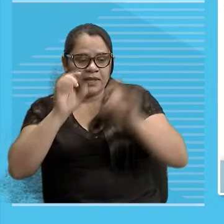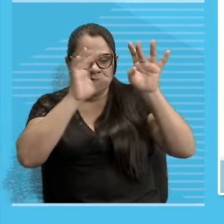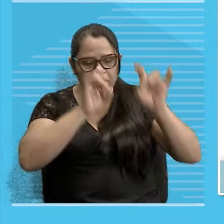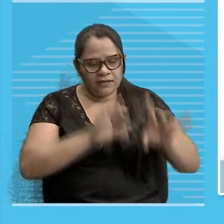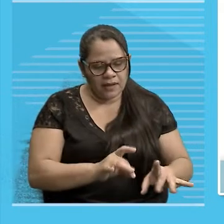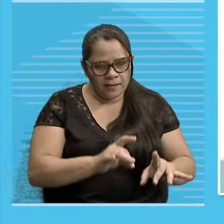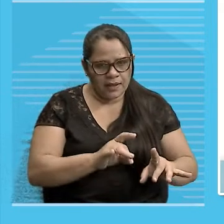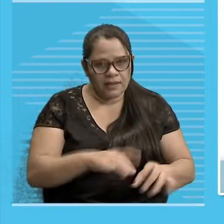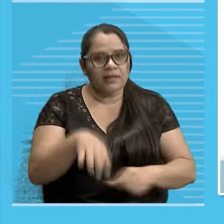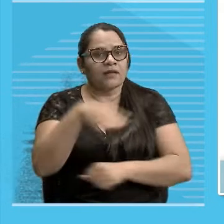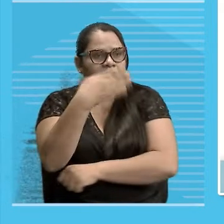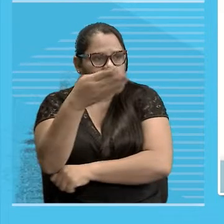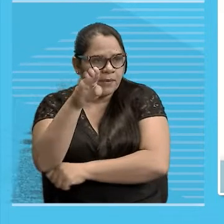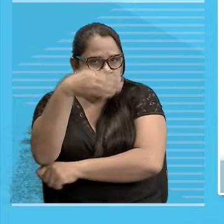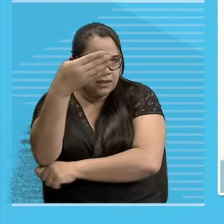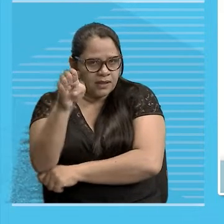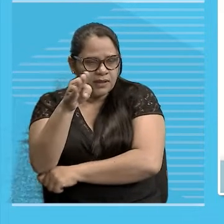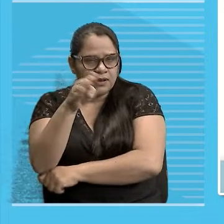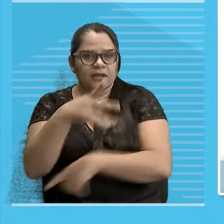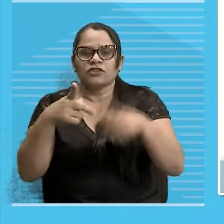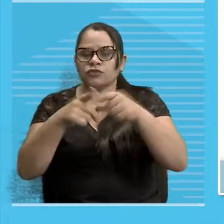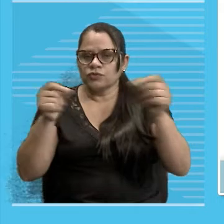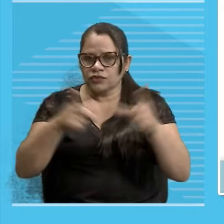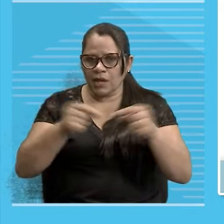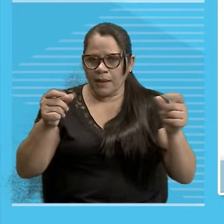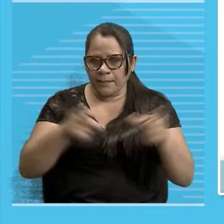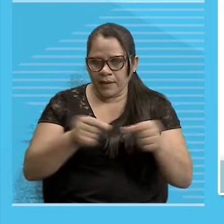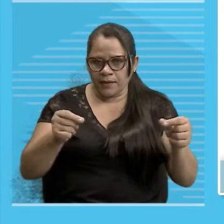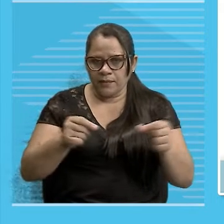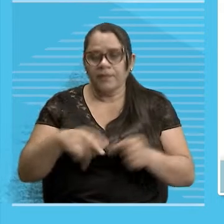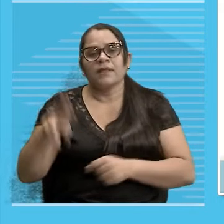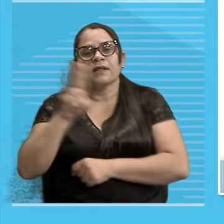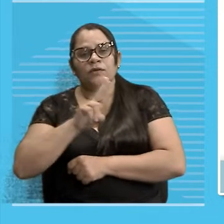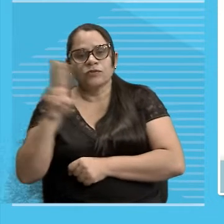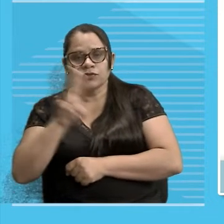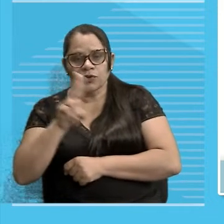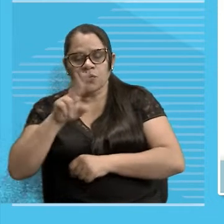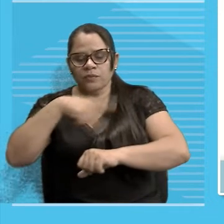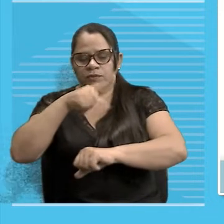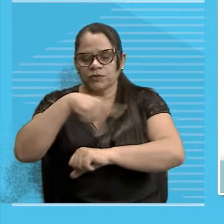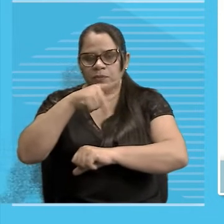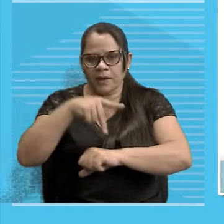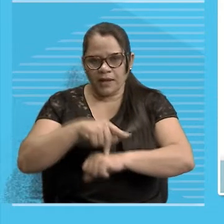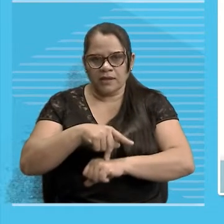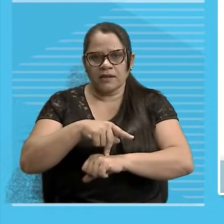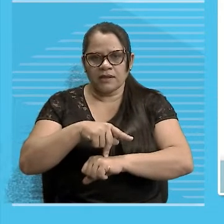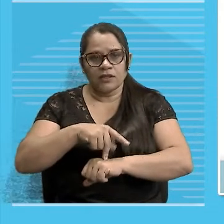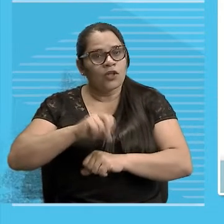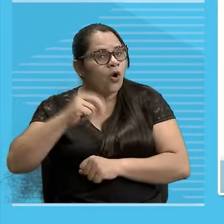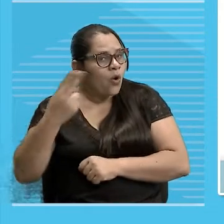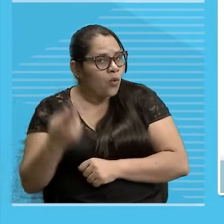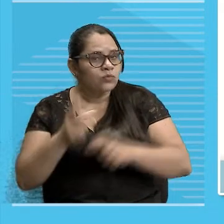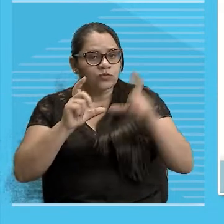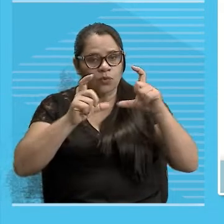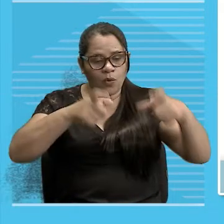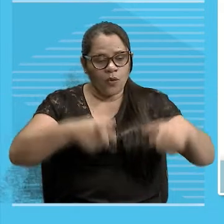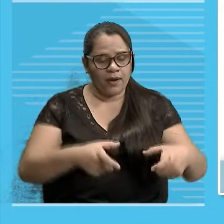Bandeira do Japão E aí O nome Do país Ou do local